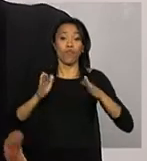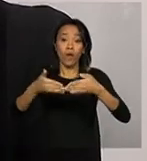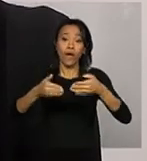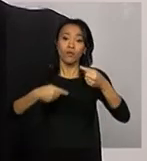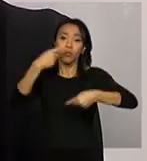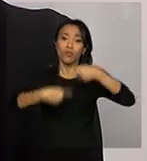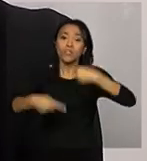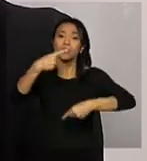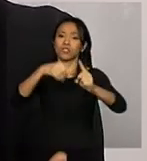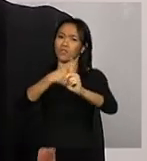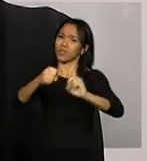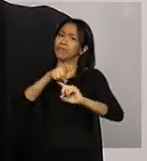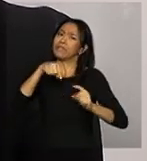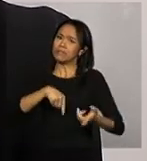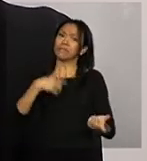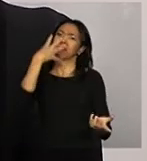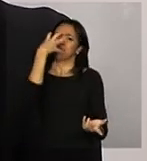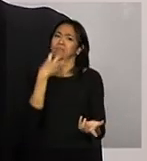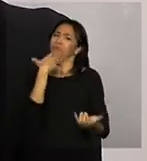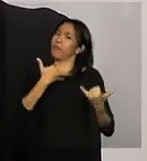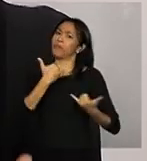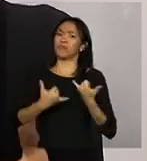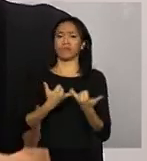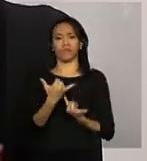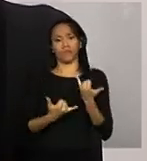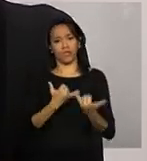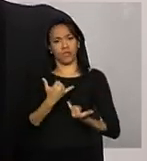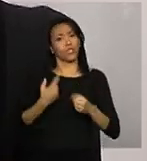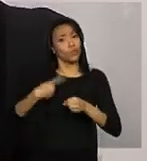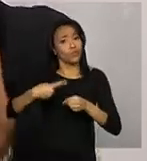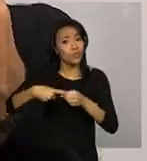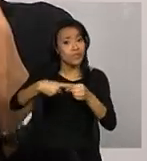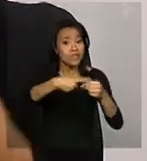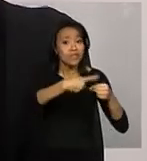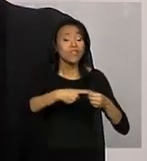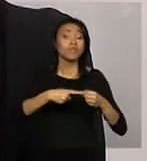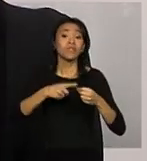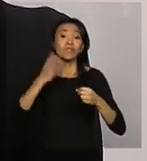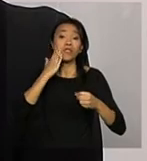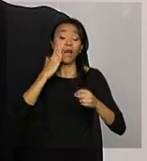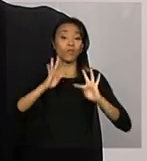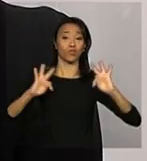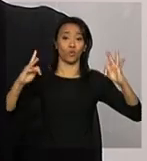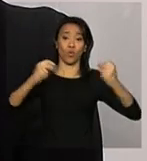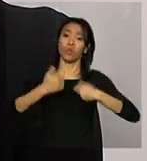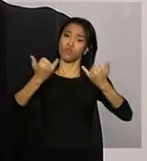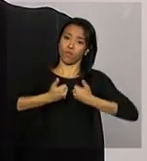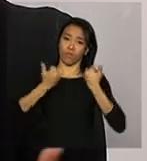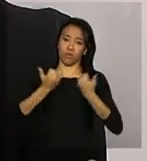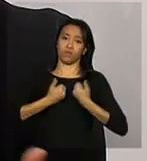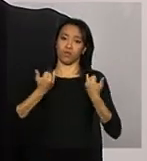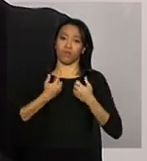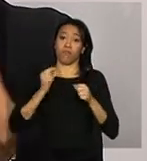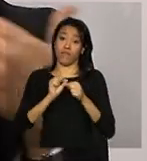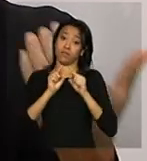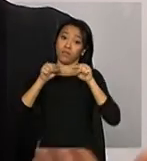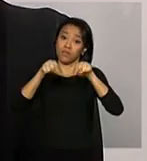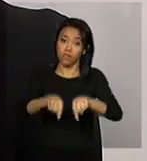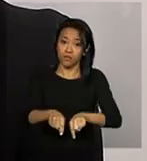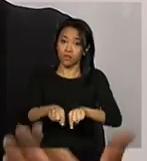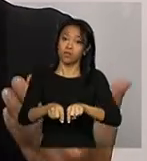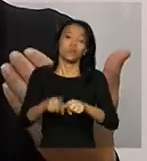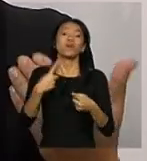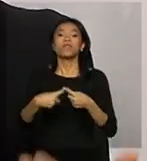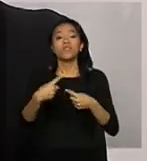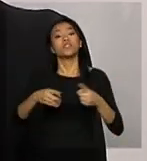Então, isso é bastante sério. É muito importante que o município tenha todas as informações para fazer isso, para fazer isso de um modo político,